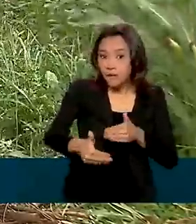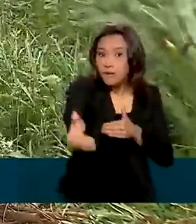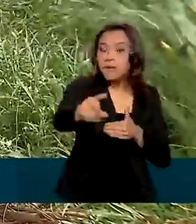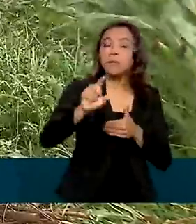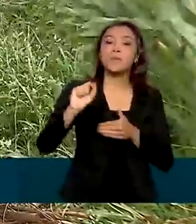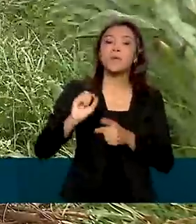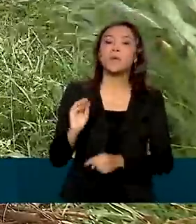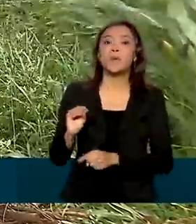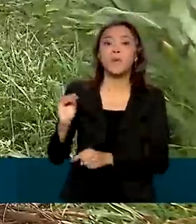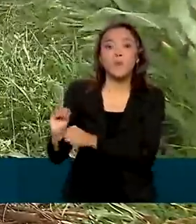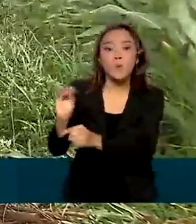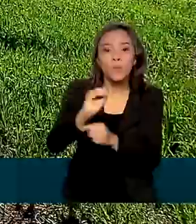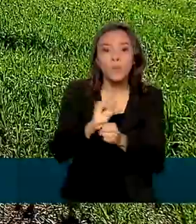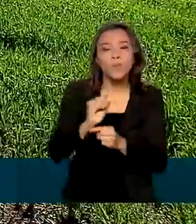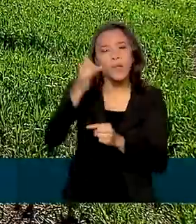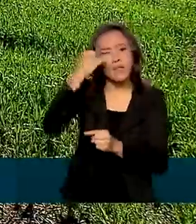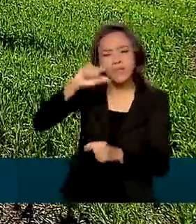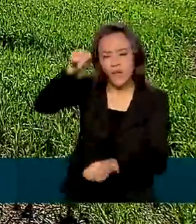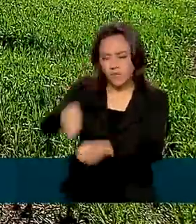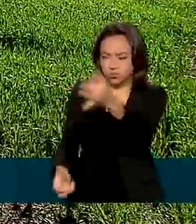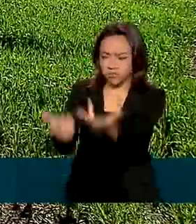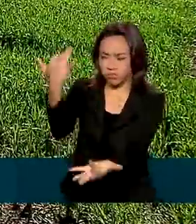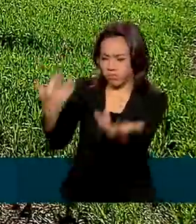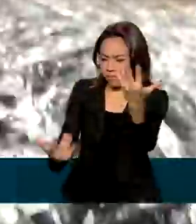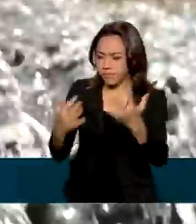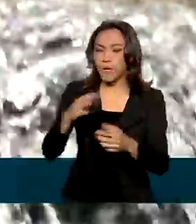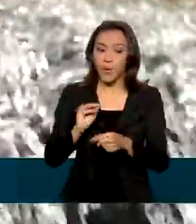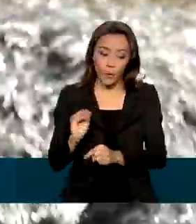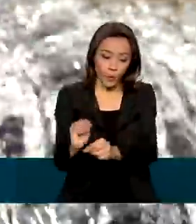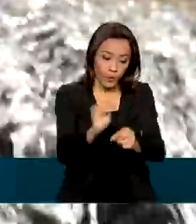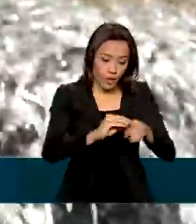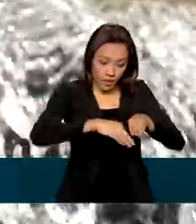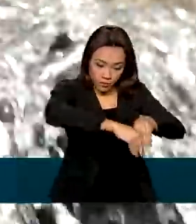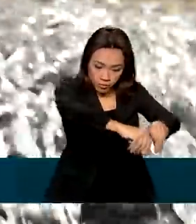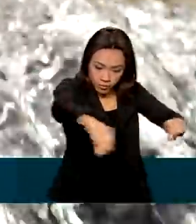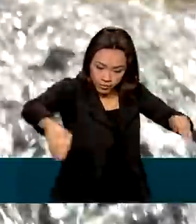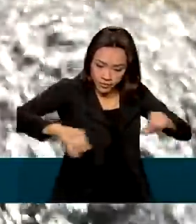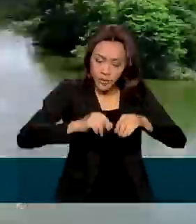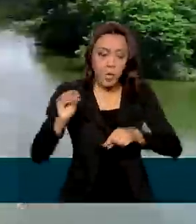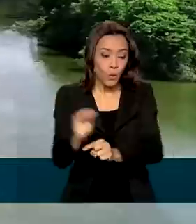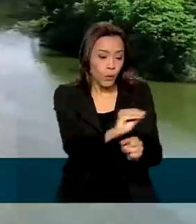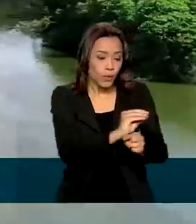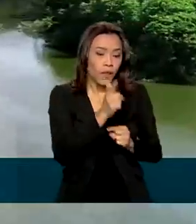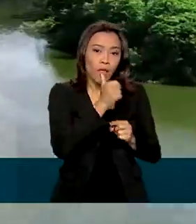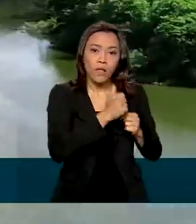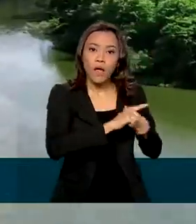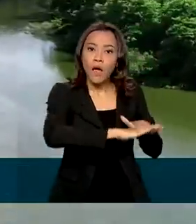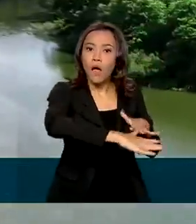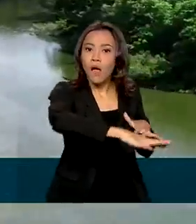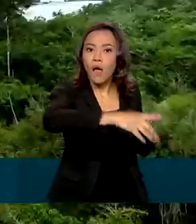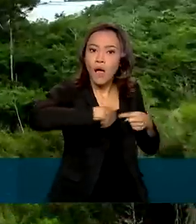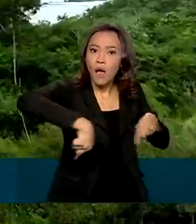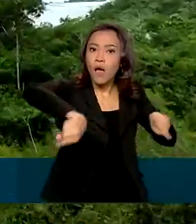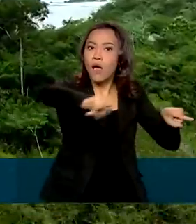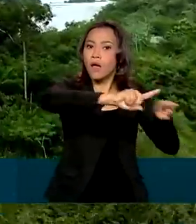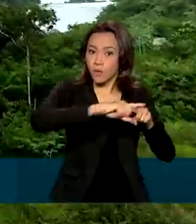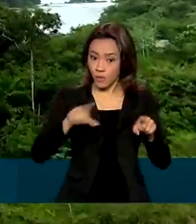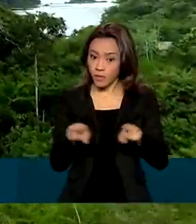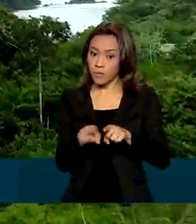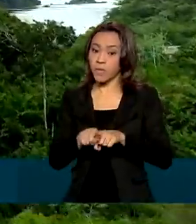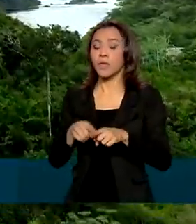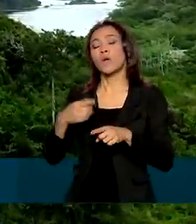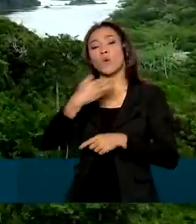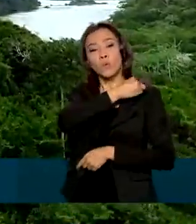combate e prevenção de incêndios, a conservação do solo, da água e da biodiversidade. Para o ministro do Meio Ambiente,